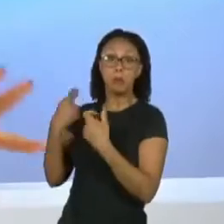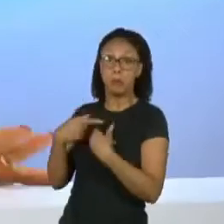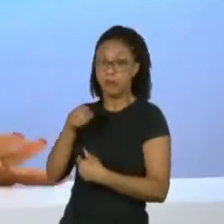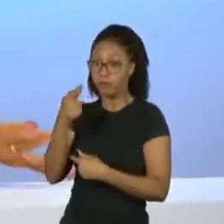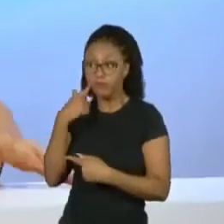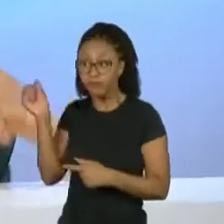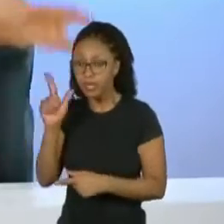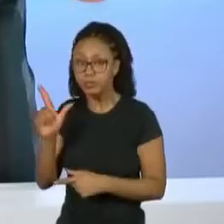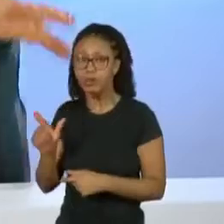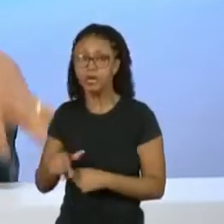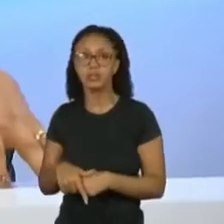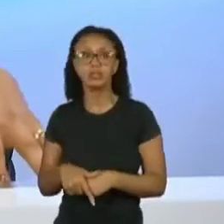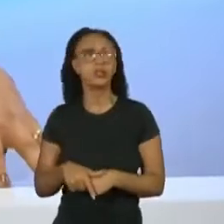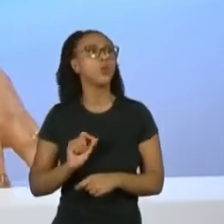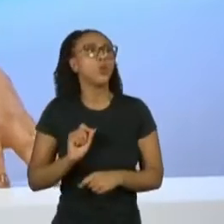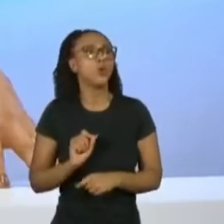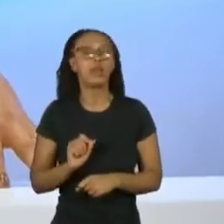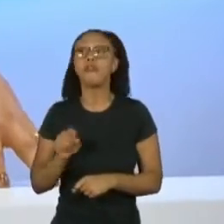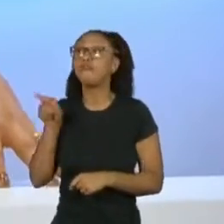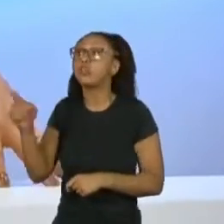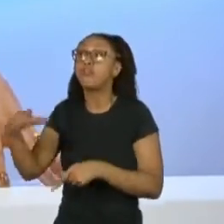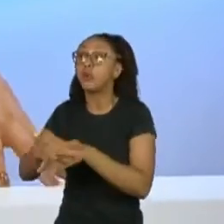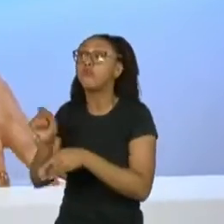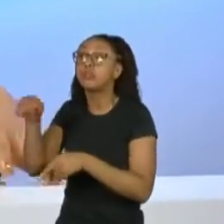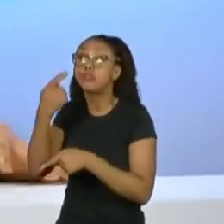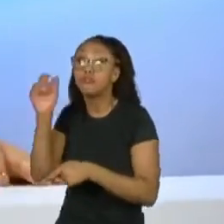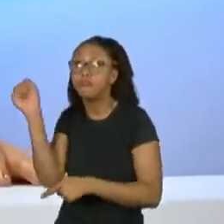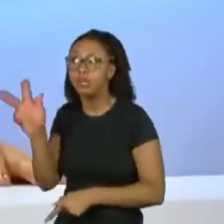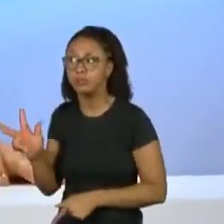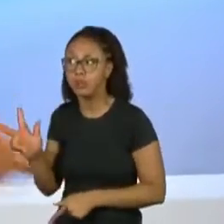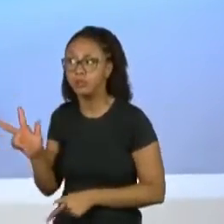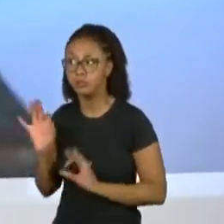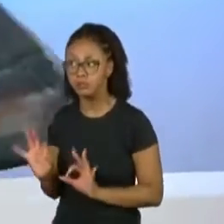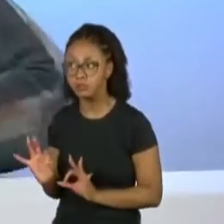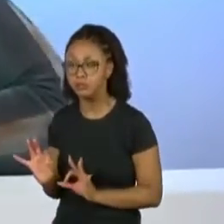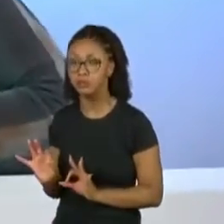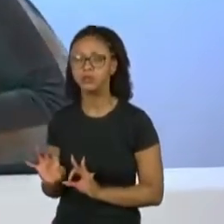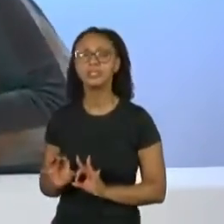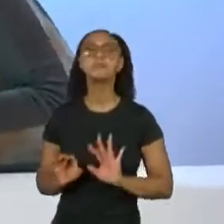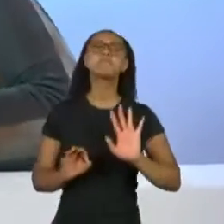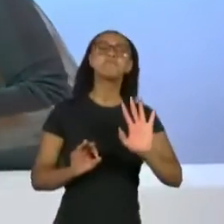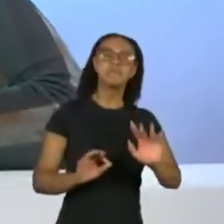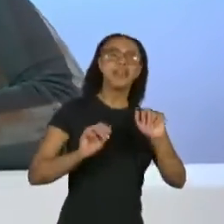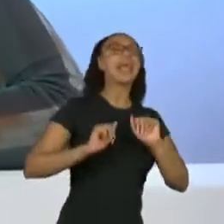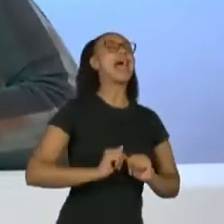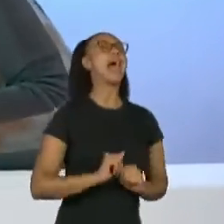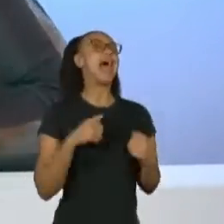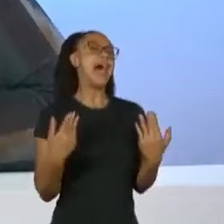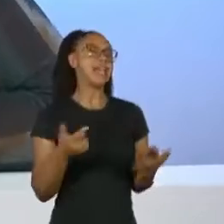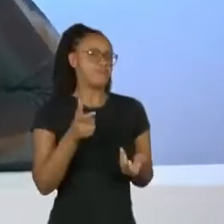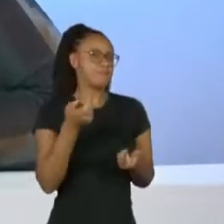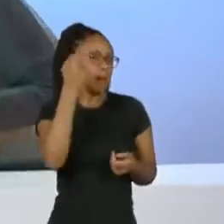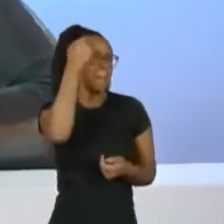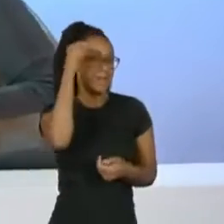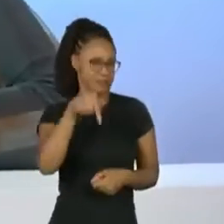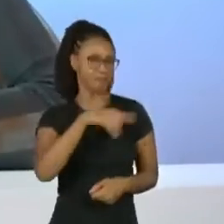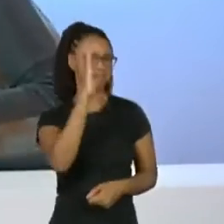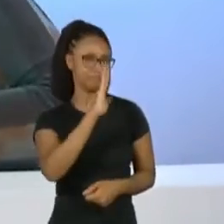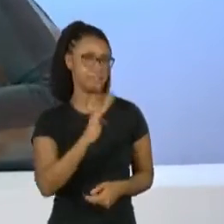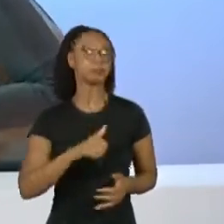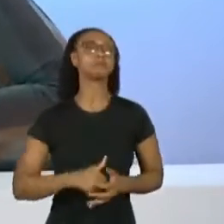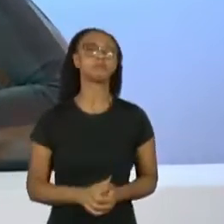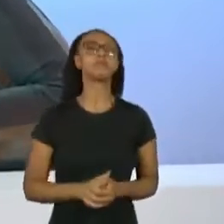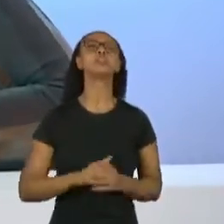E eu falei, o que foi? E você falou, fica ligada. E aí, queria que a gente pensasse um pouco no Brasil.